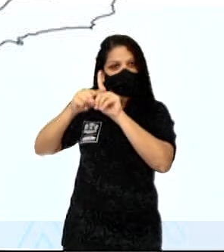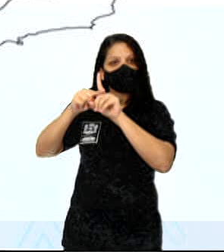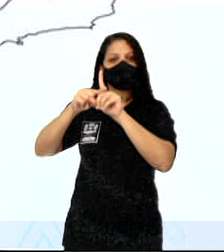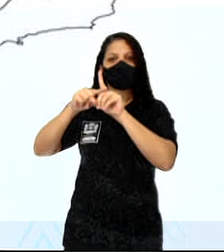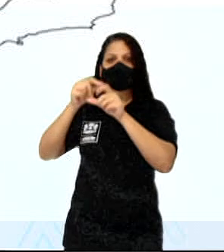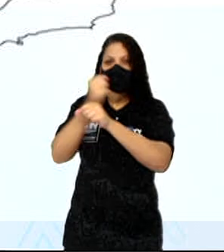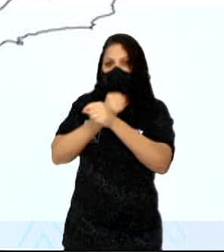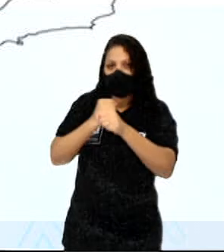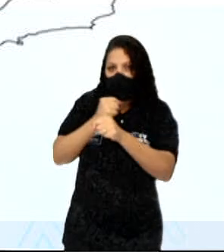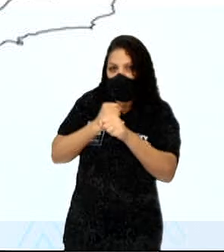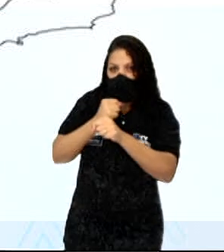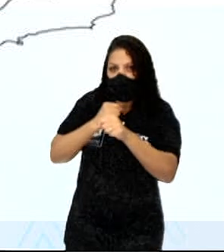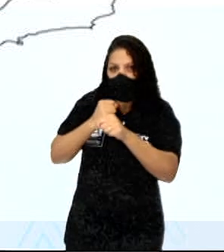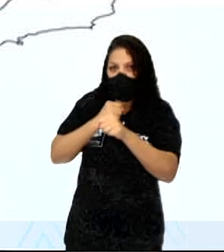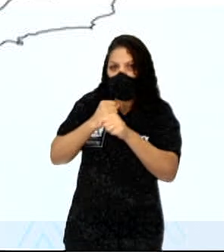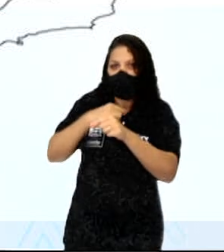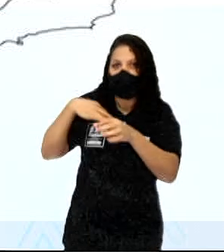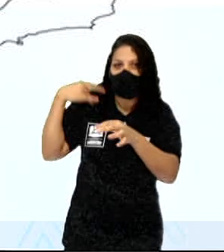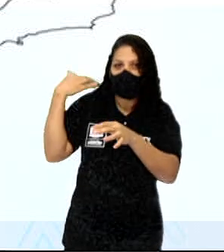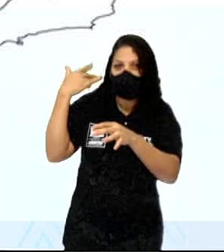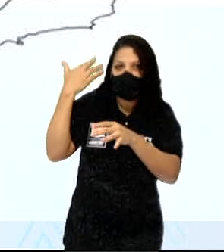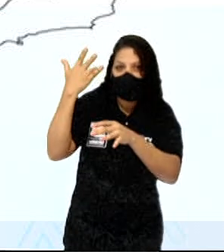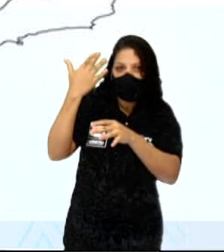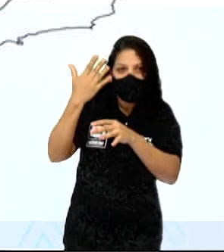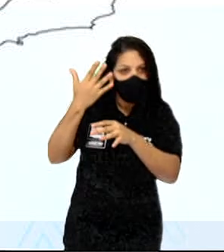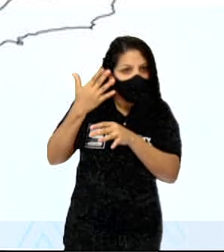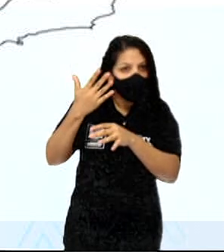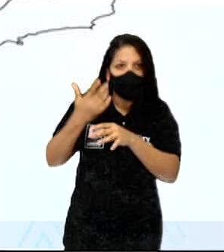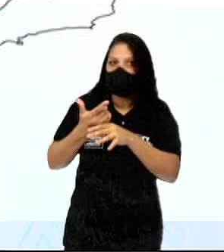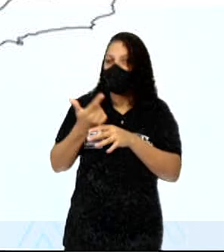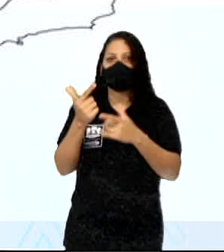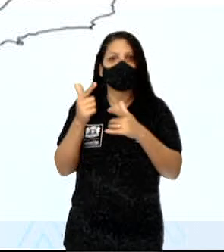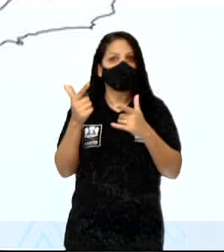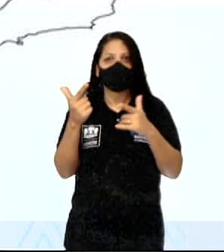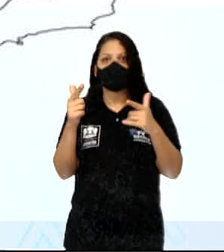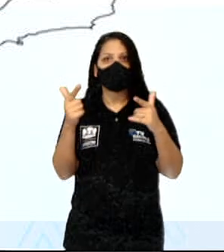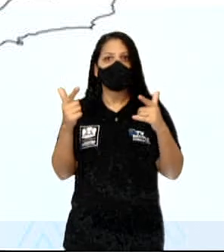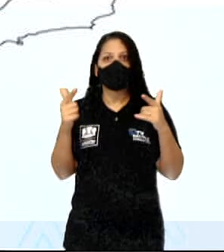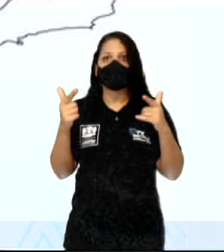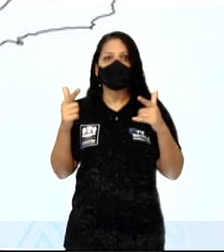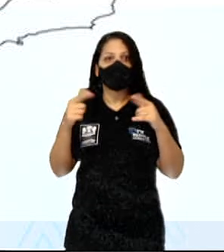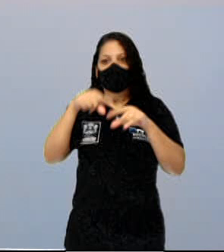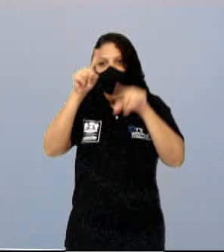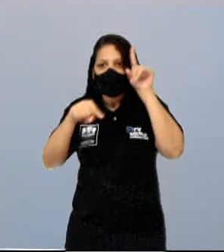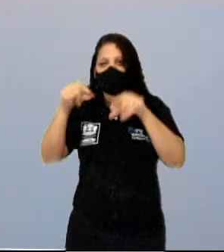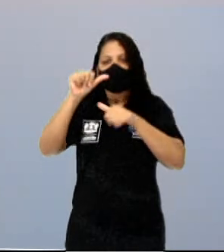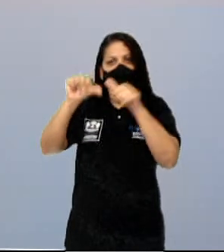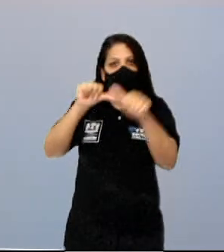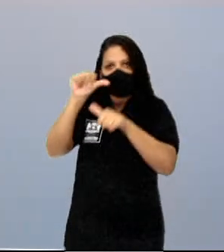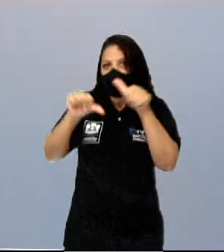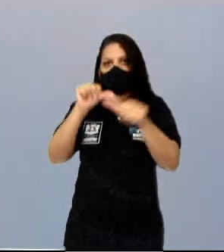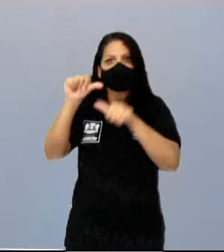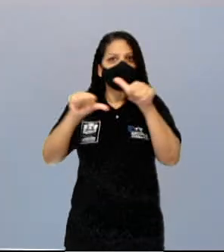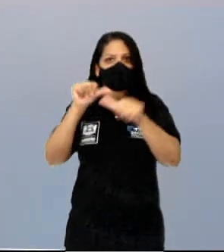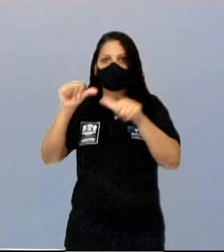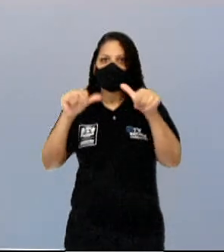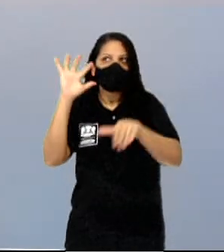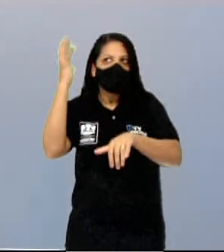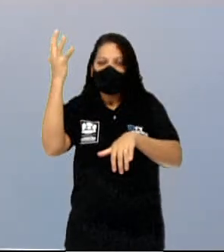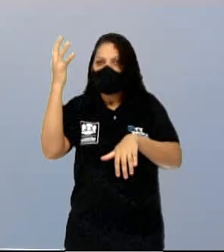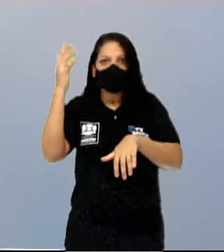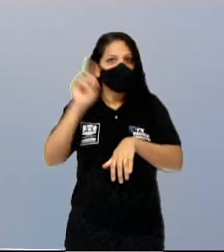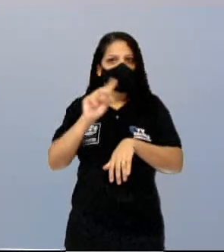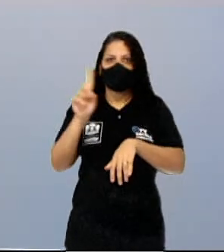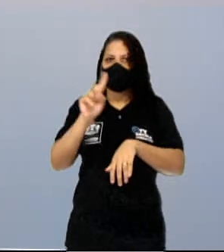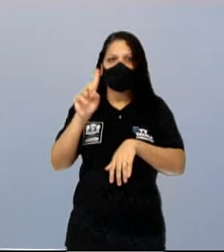não teve grandes alterações na temperatura do clima da Amazônia. Você vê ali entre 24, 26.